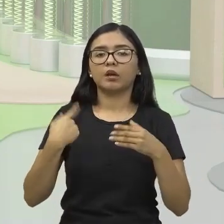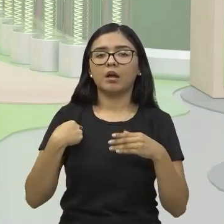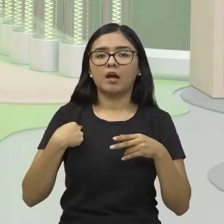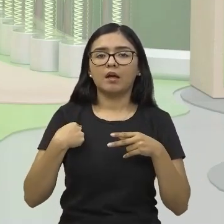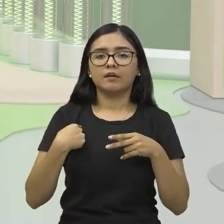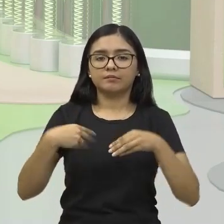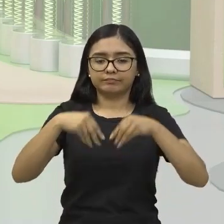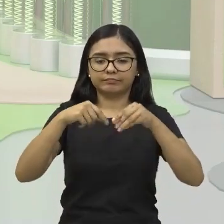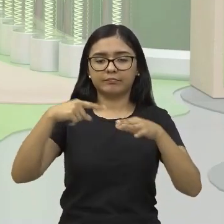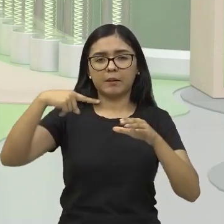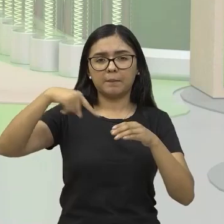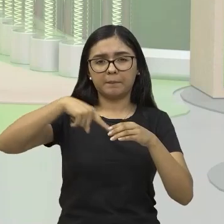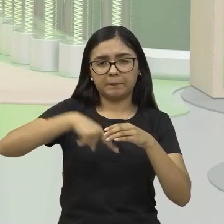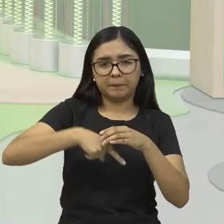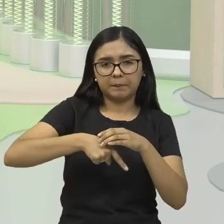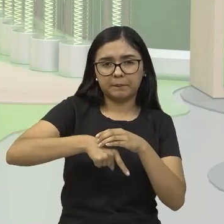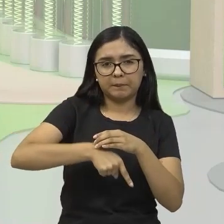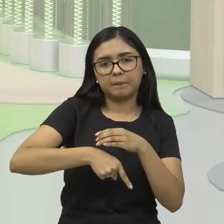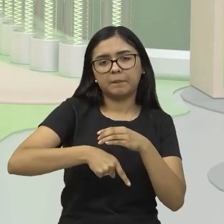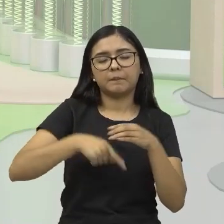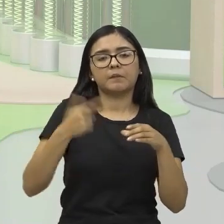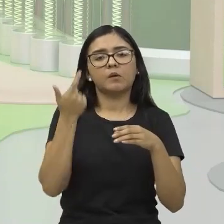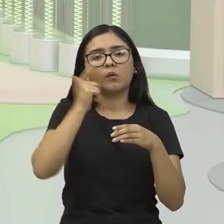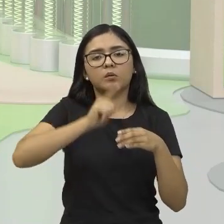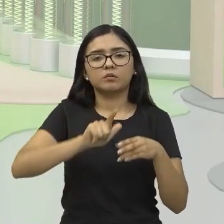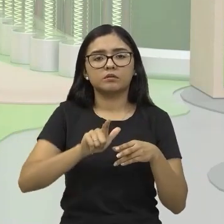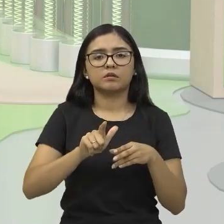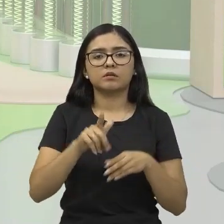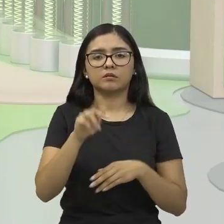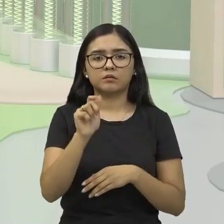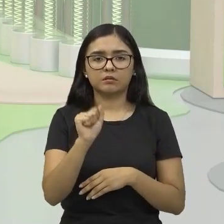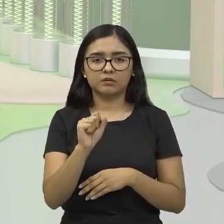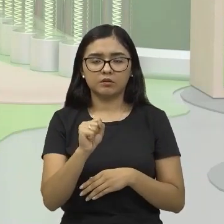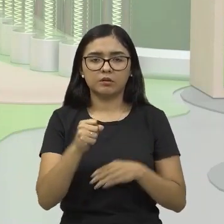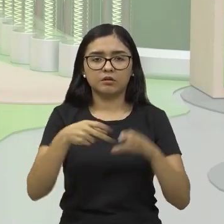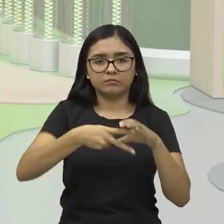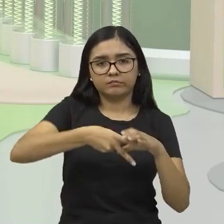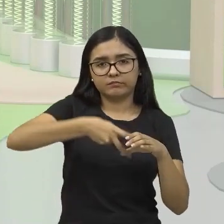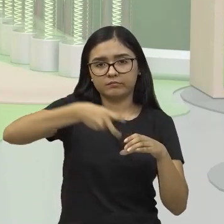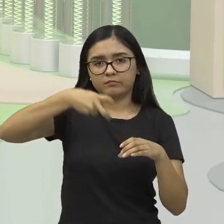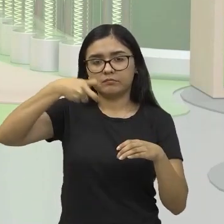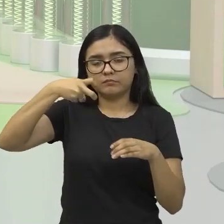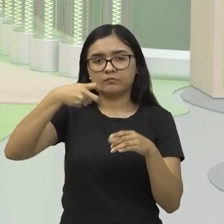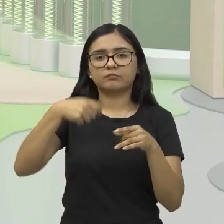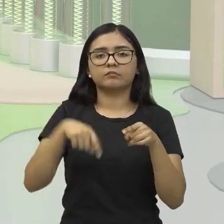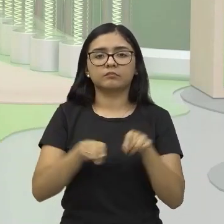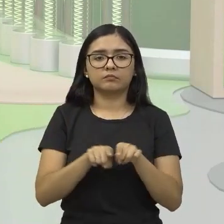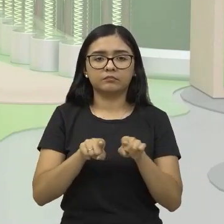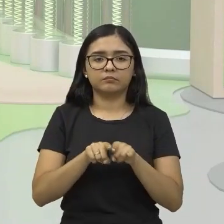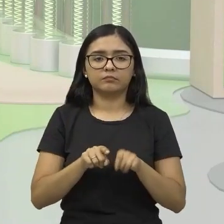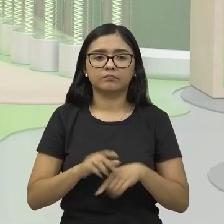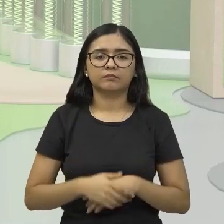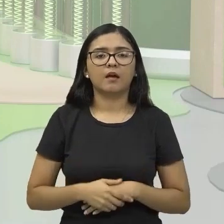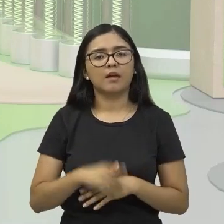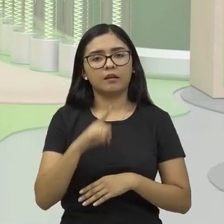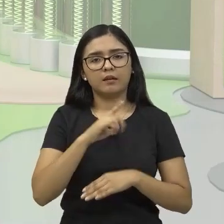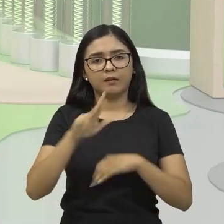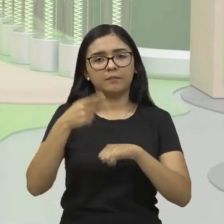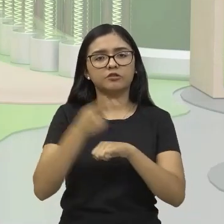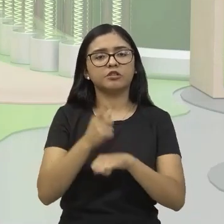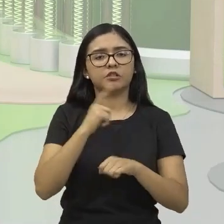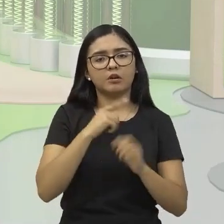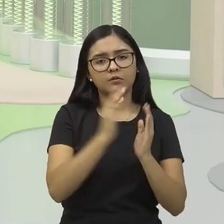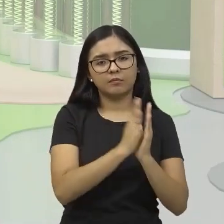para chegar nessas camadas subterrâneas, extrair o gás natural e, então, processá-lo, né? E como que ele